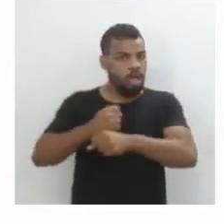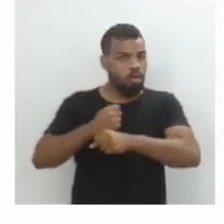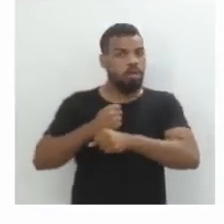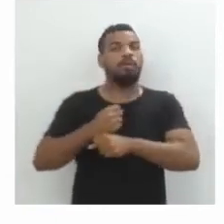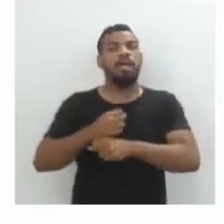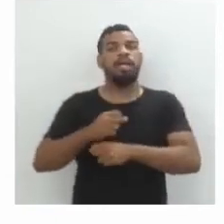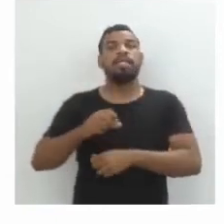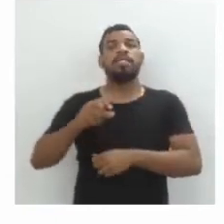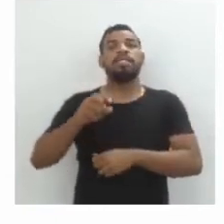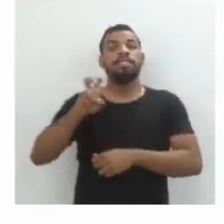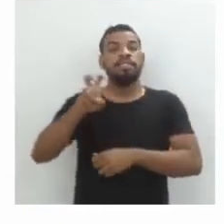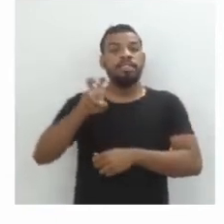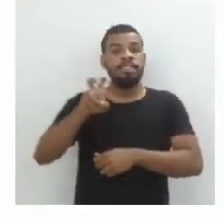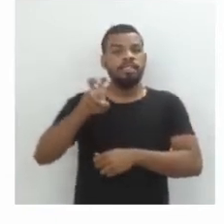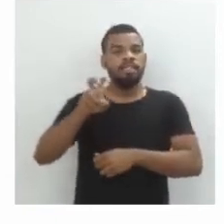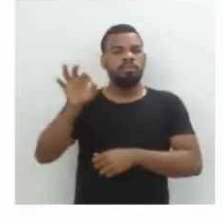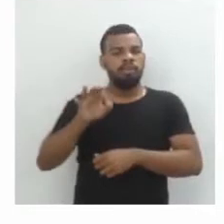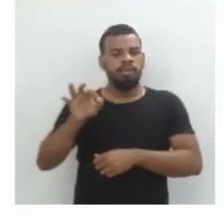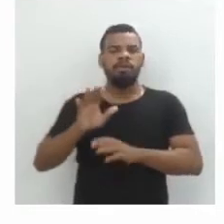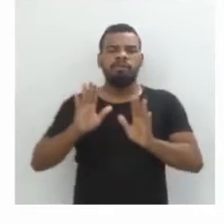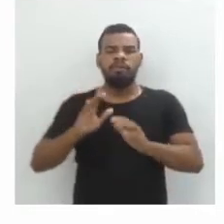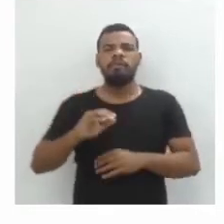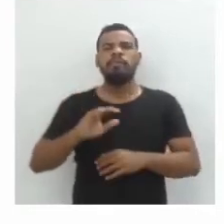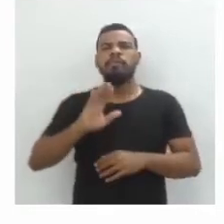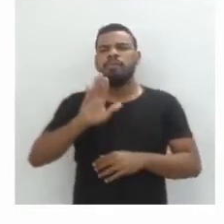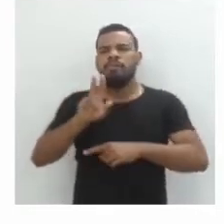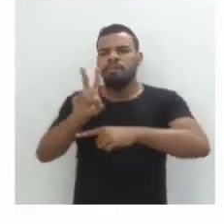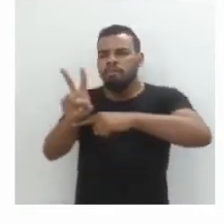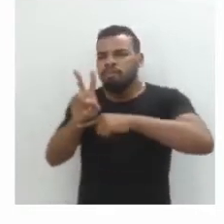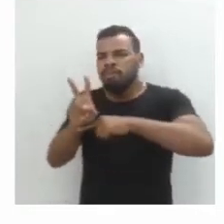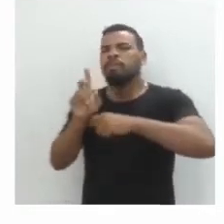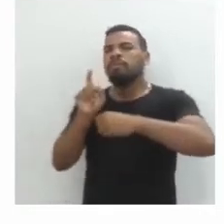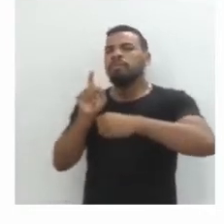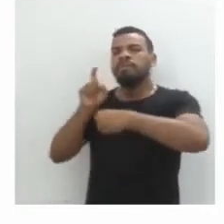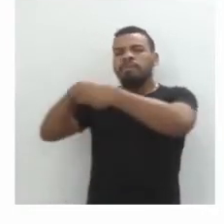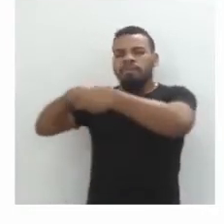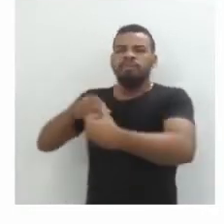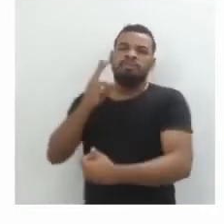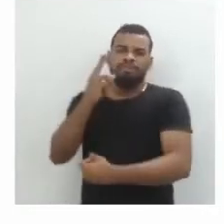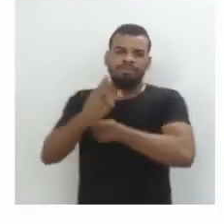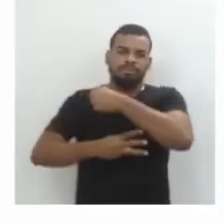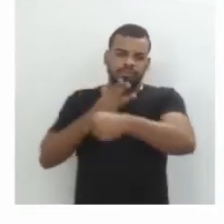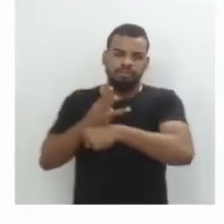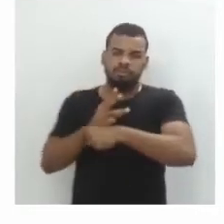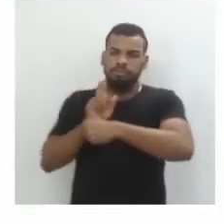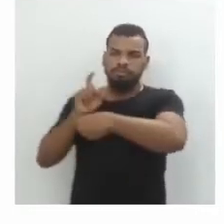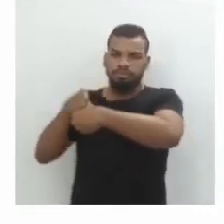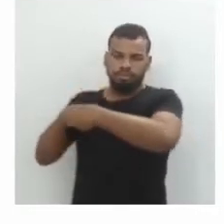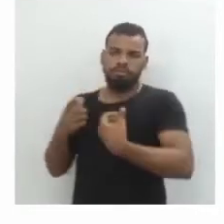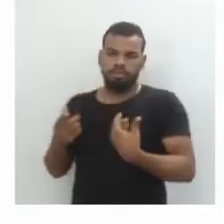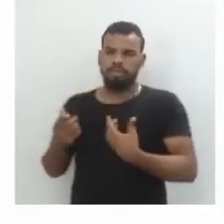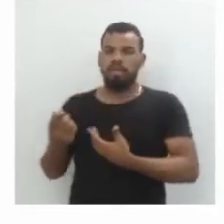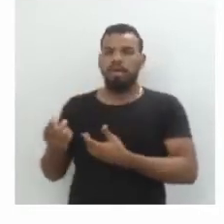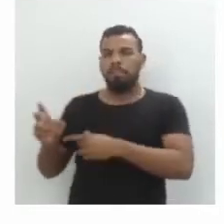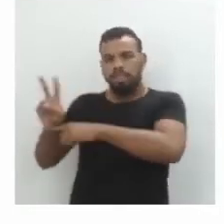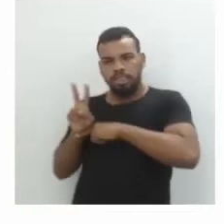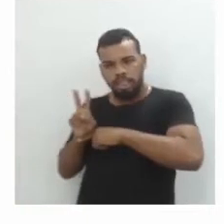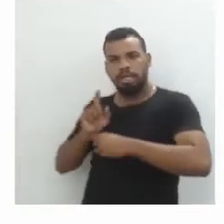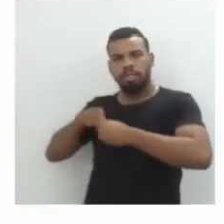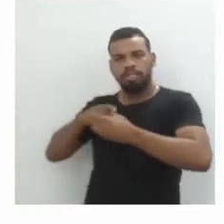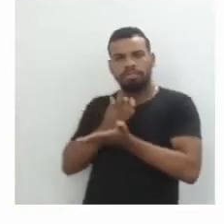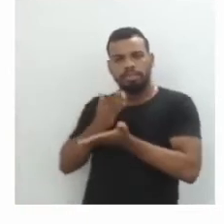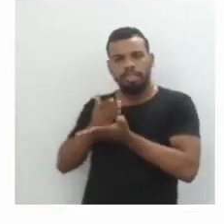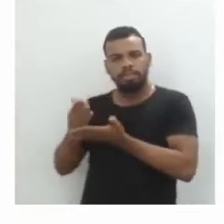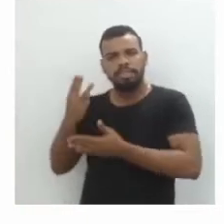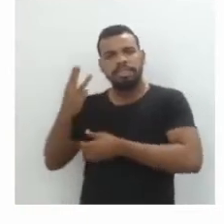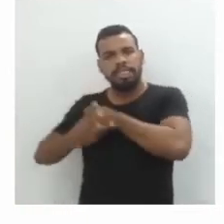5%, juros compostos. O empréstimo será pago também em 3 anos. Então qual é o montante que Marta irá pagar ao